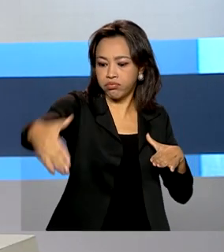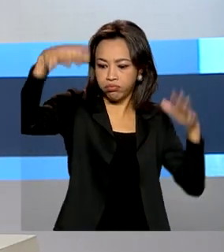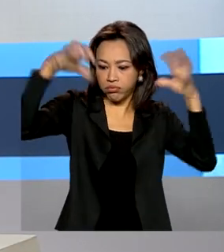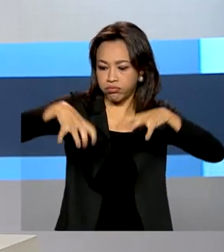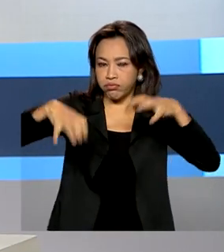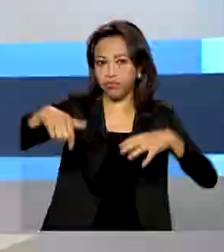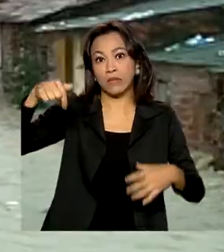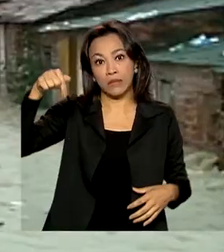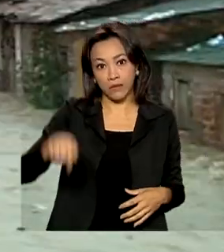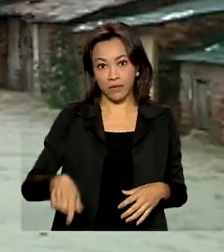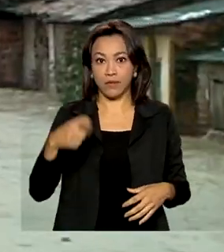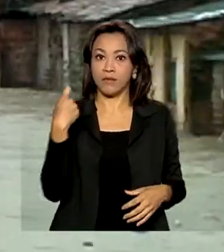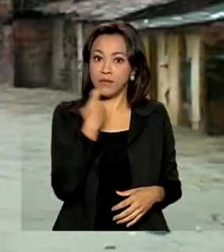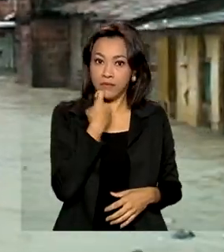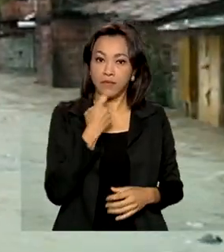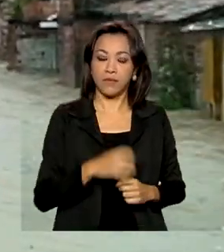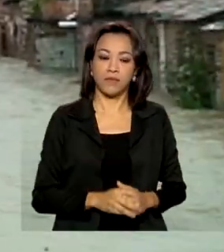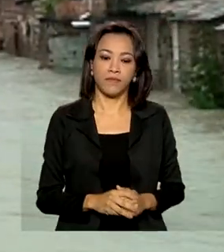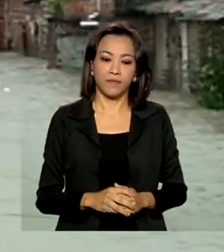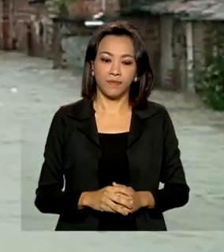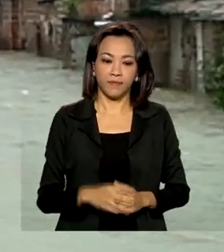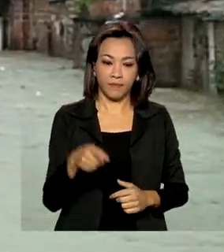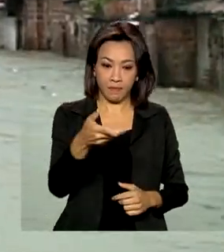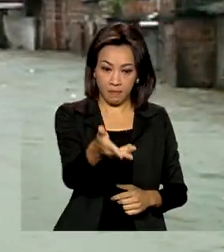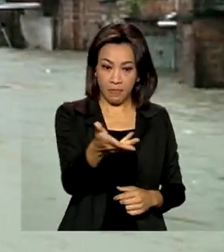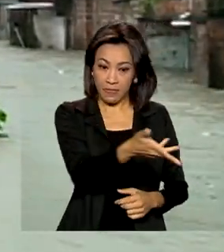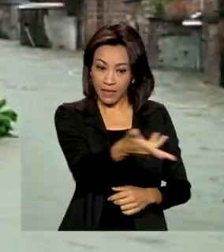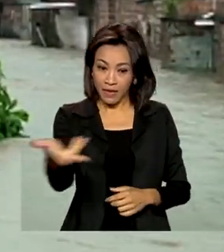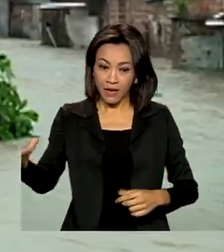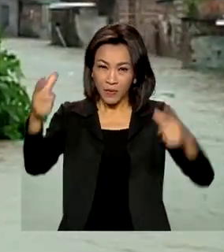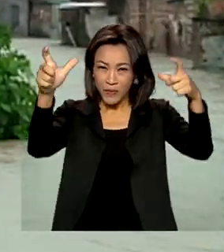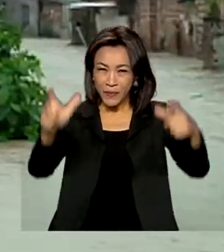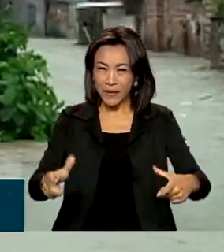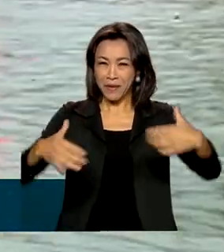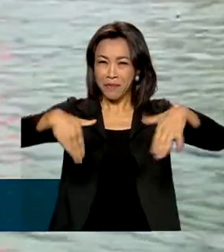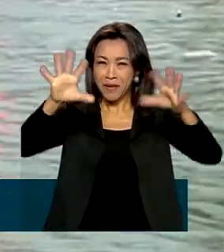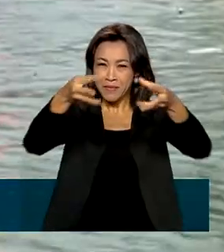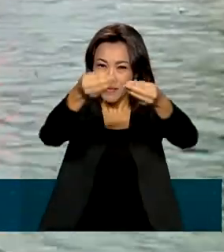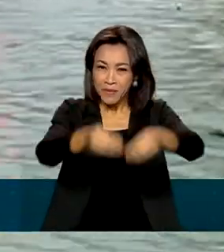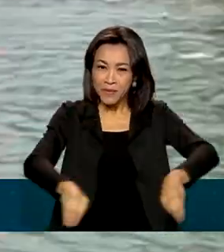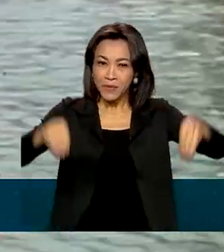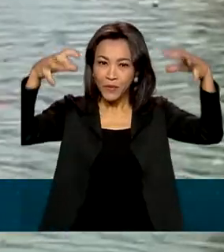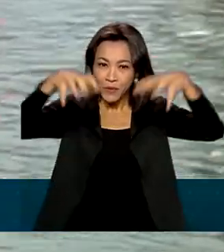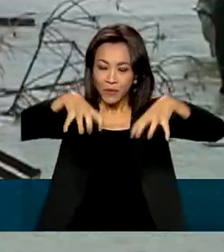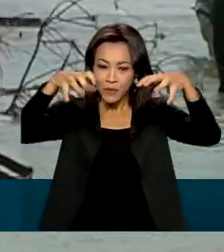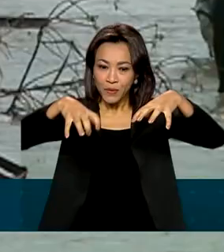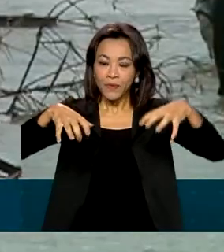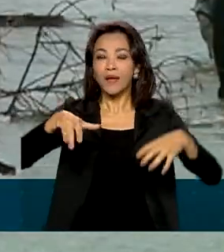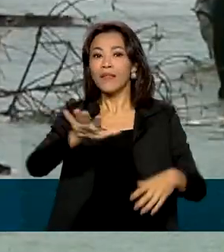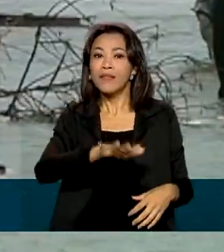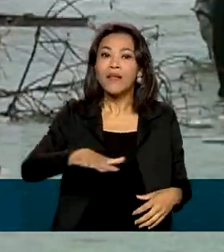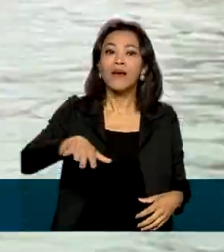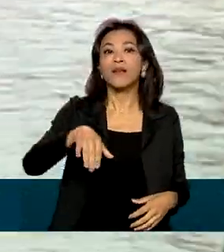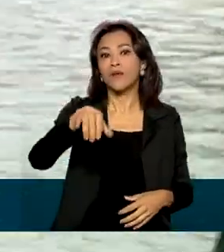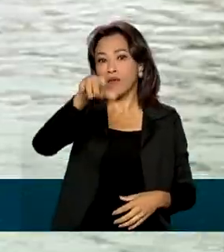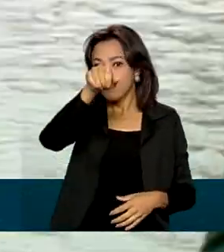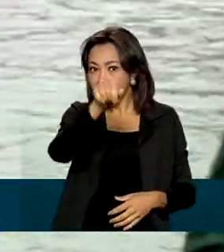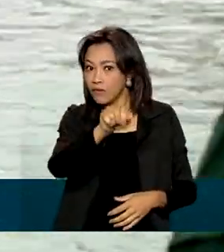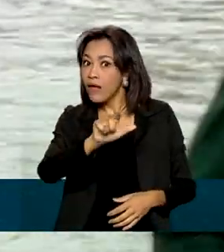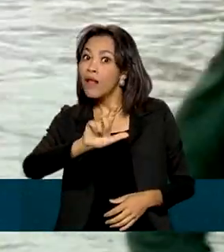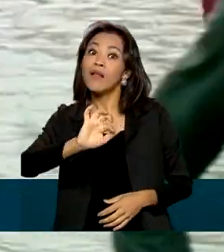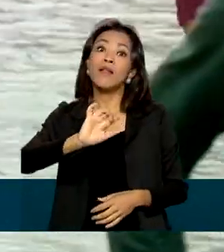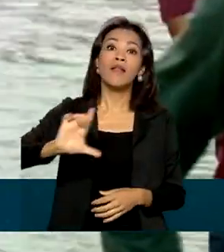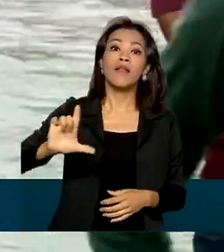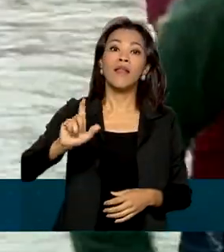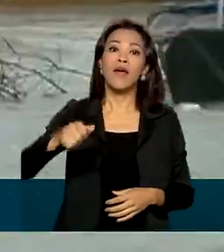sexta-feira. A região mais atingida pelas chuvas é o litoral leste, desde Alagoas até o Rio